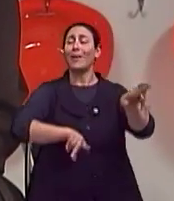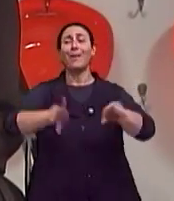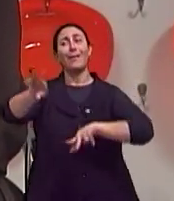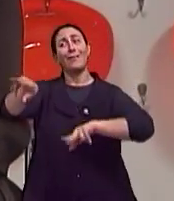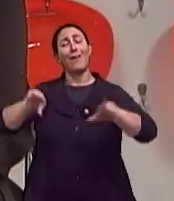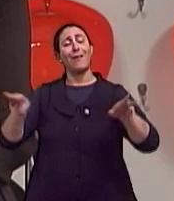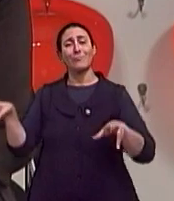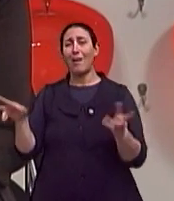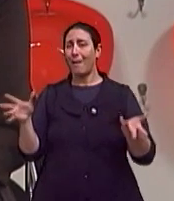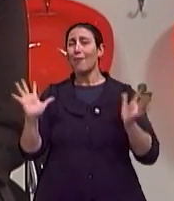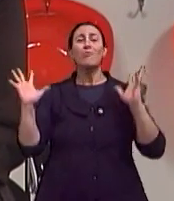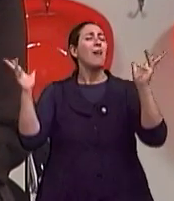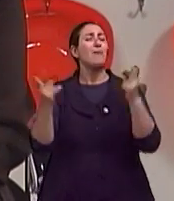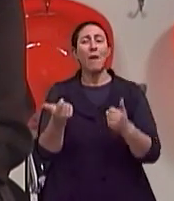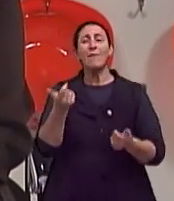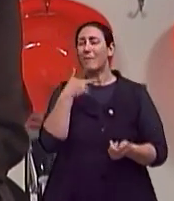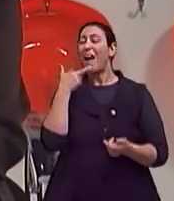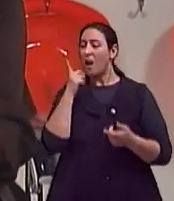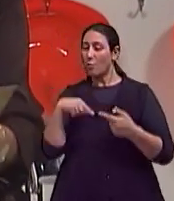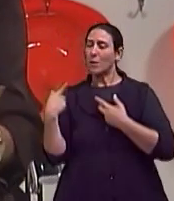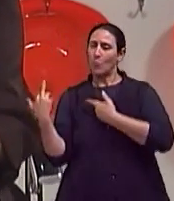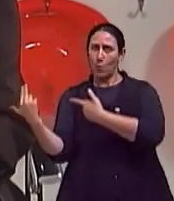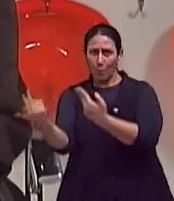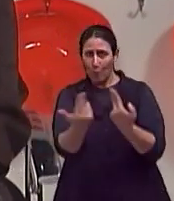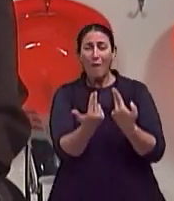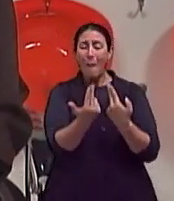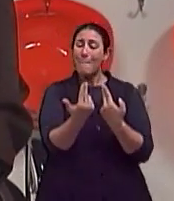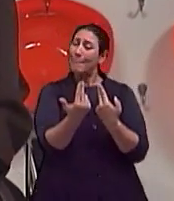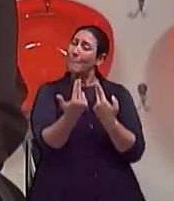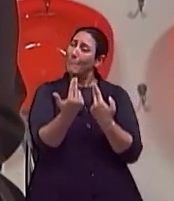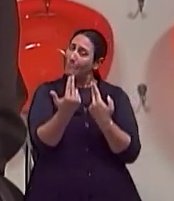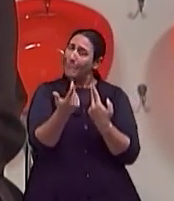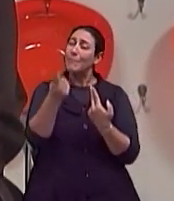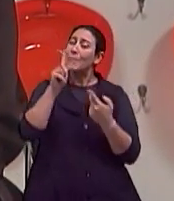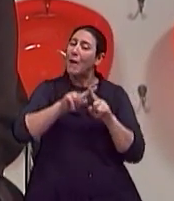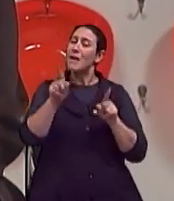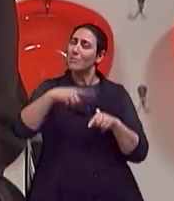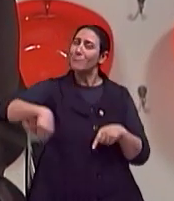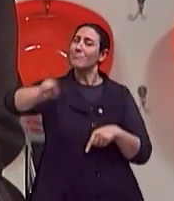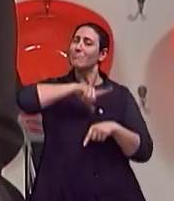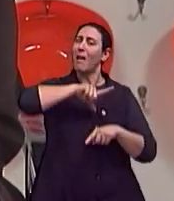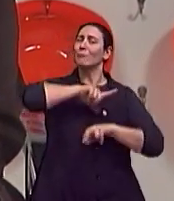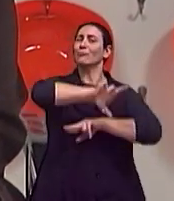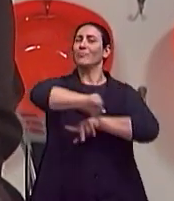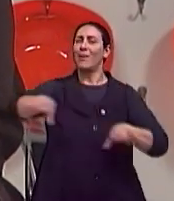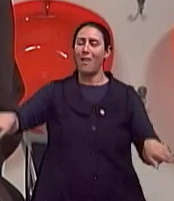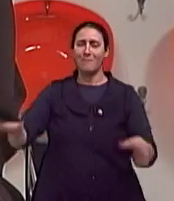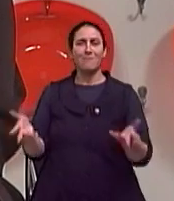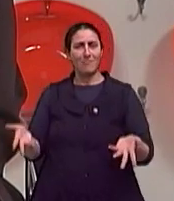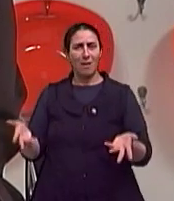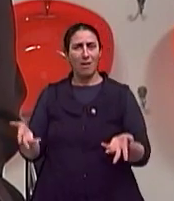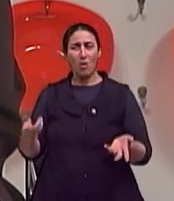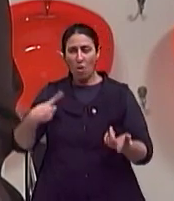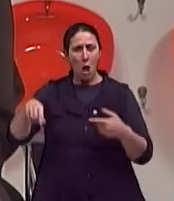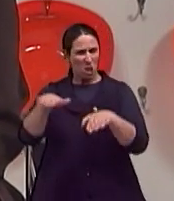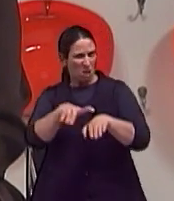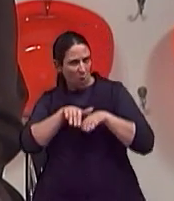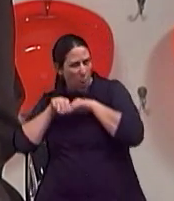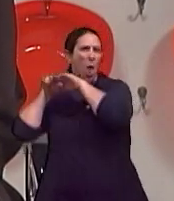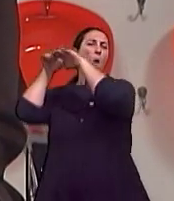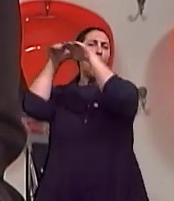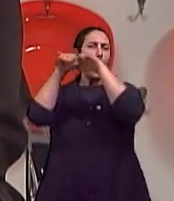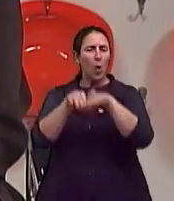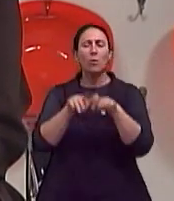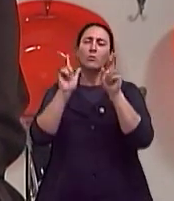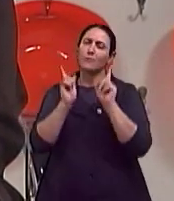lógico, nós só somos semelhantes, nem eu digo, iguais, a gente não é, graças a Deus, né? Que a gente não é igual. Nem aqui dentro e nem aqui